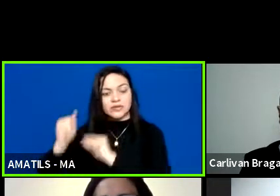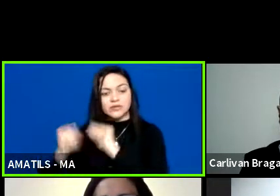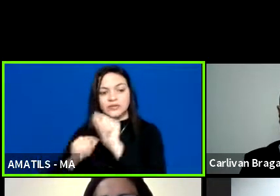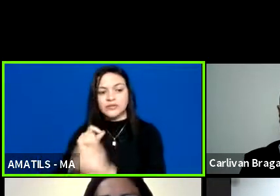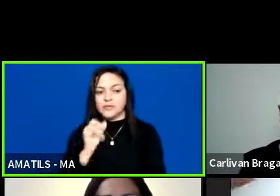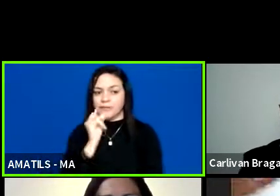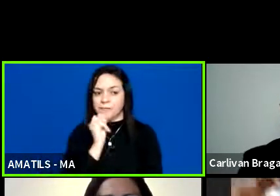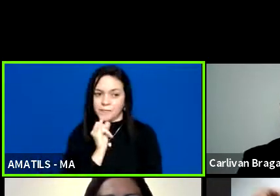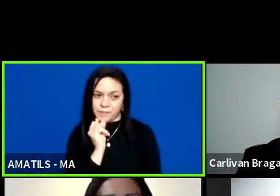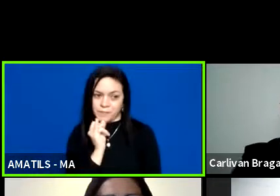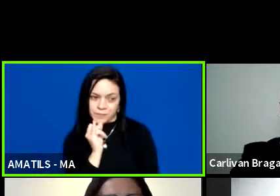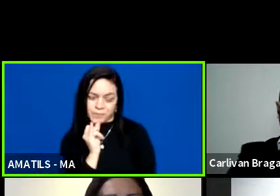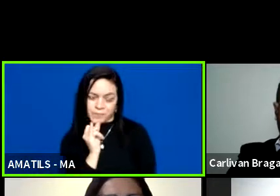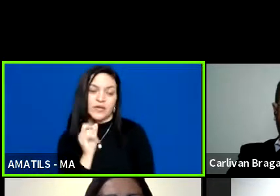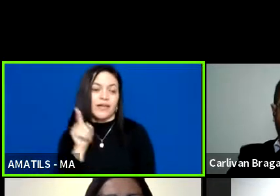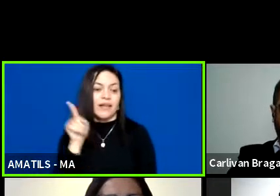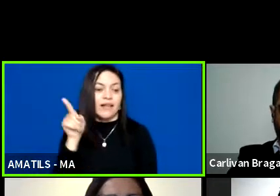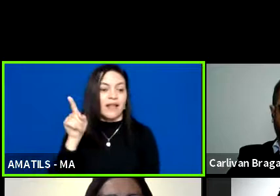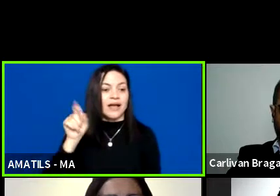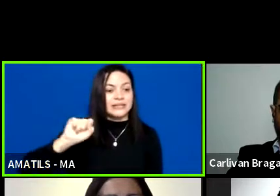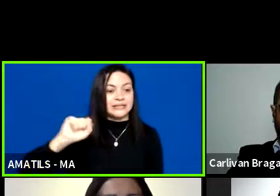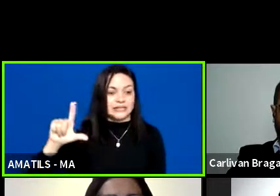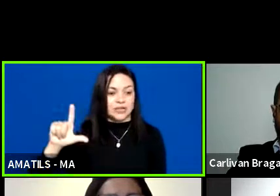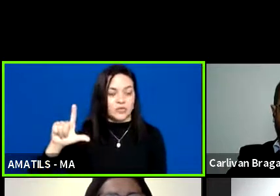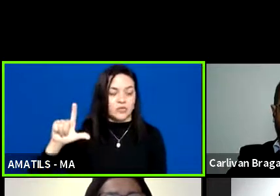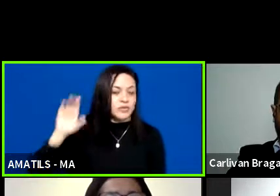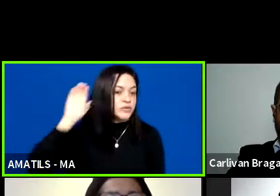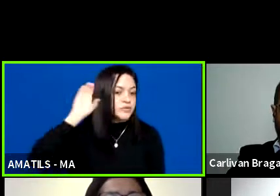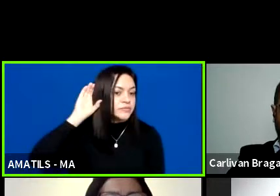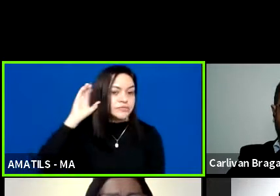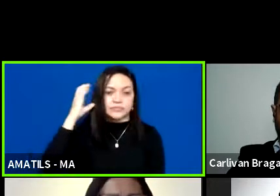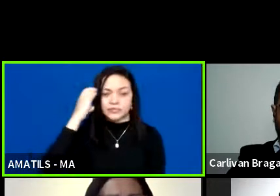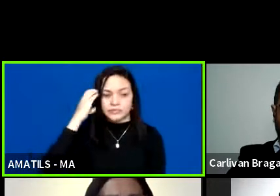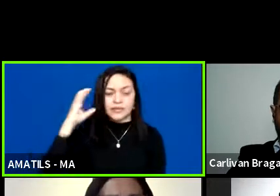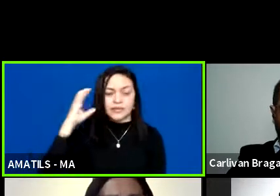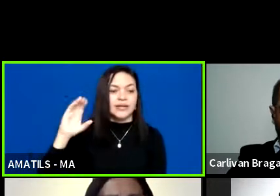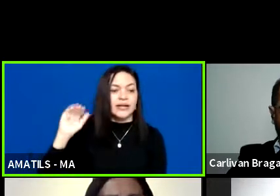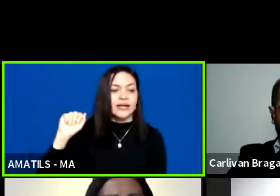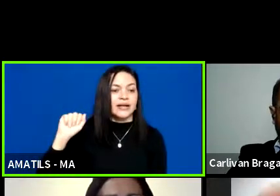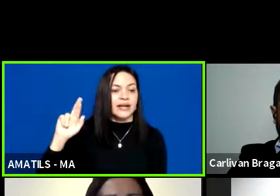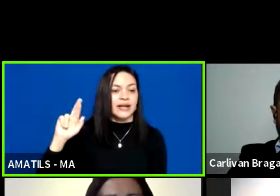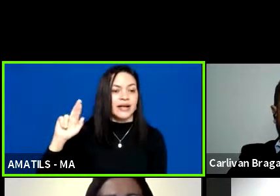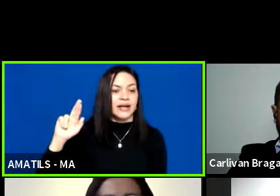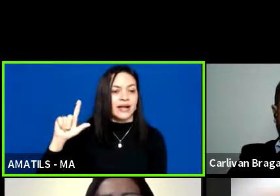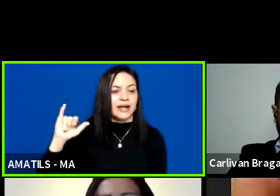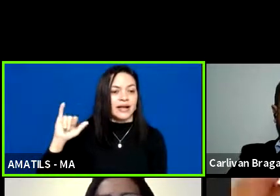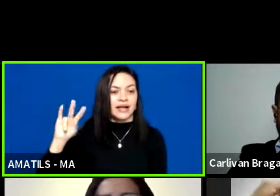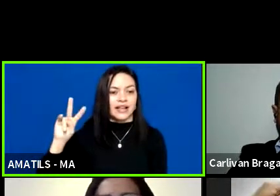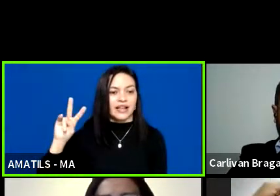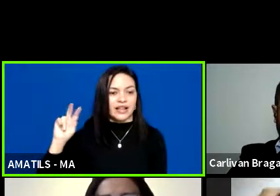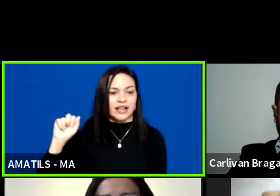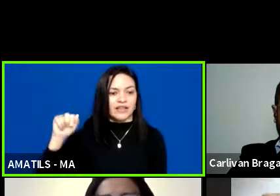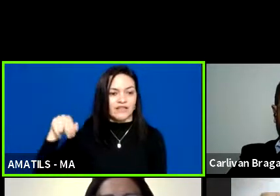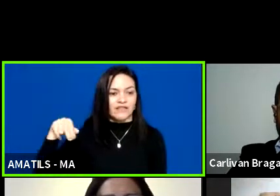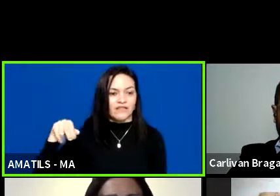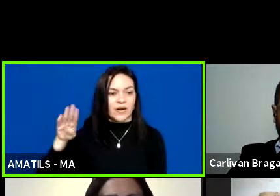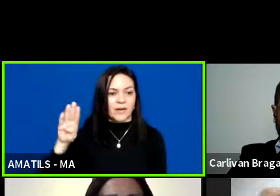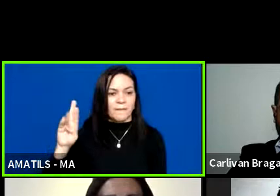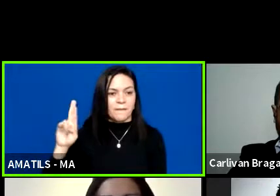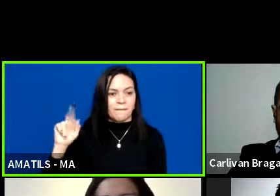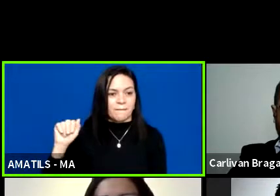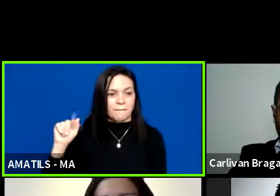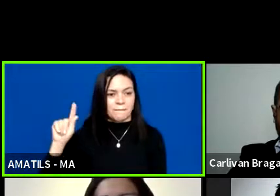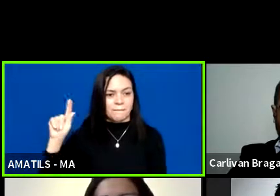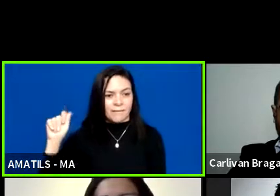com Deficiência lá de São Luís, o Carlinhos Vambraga. Logo após ouvir o Carlinhos Vambraga também, com uma saudação, ouvi a secretária de junta também